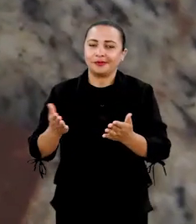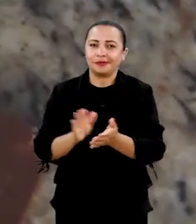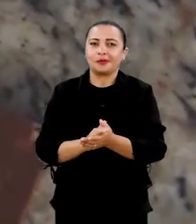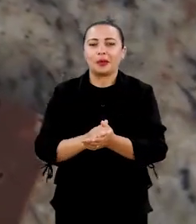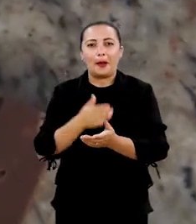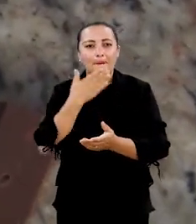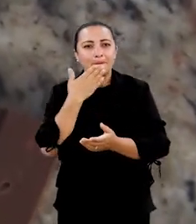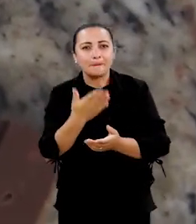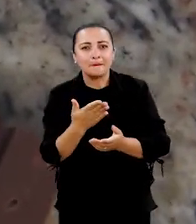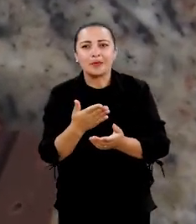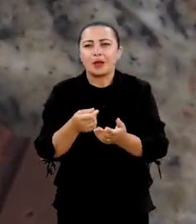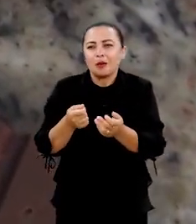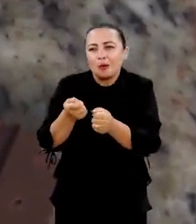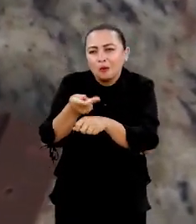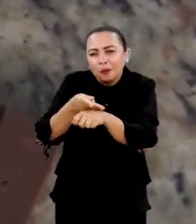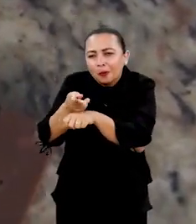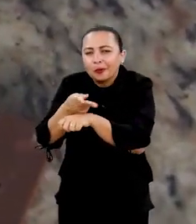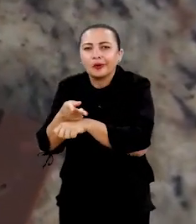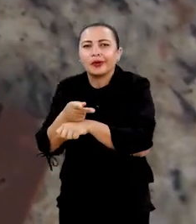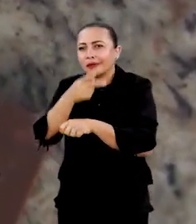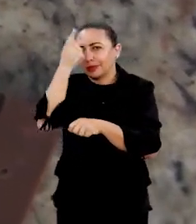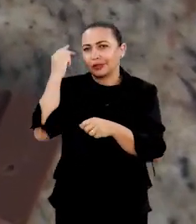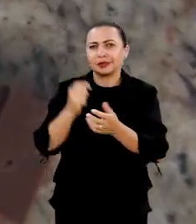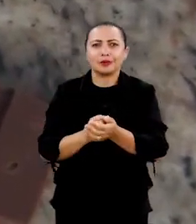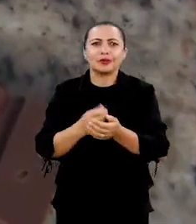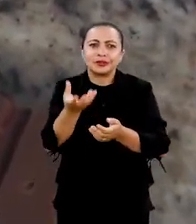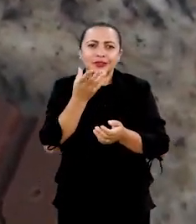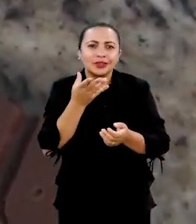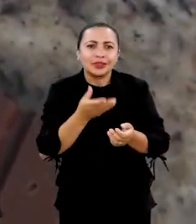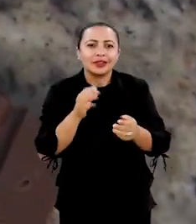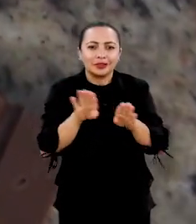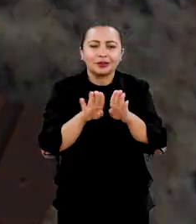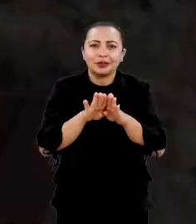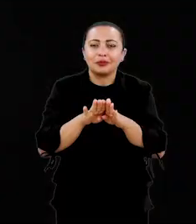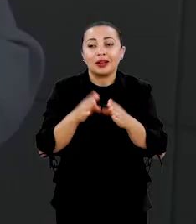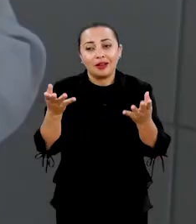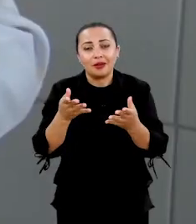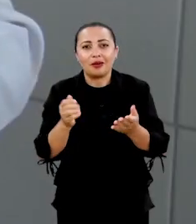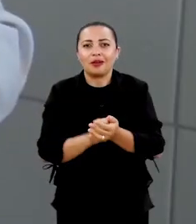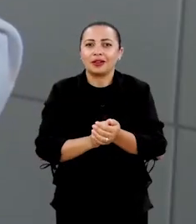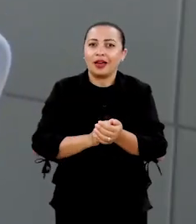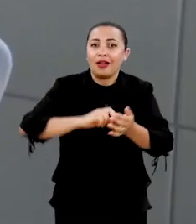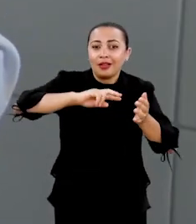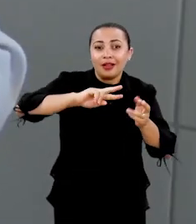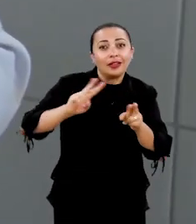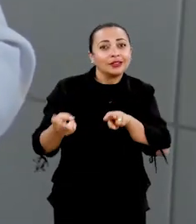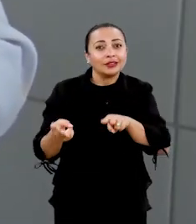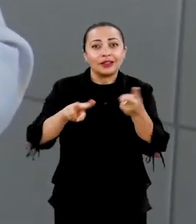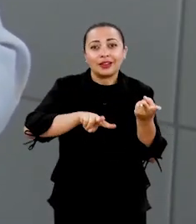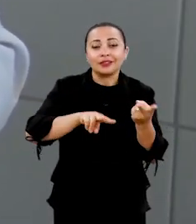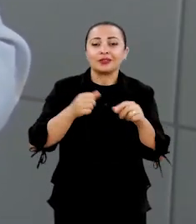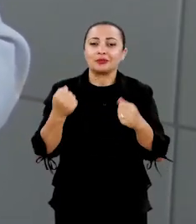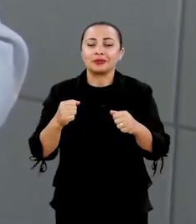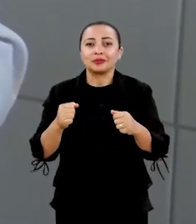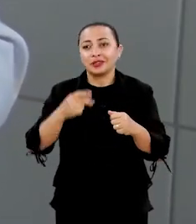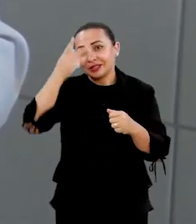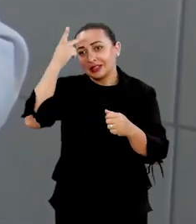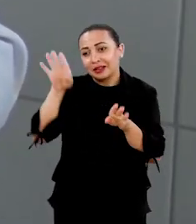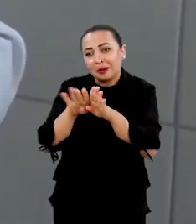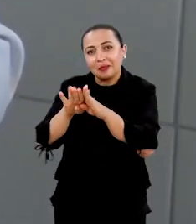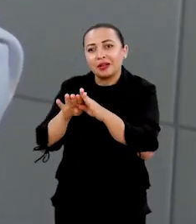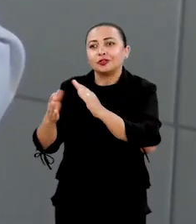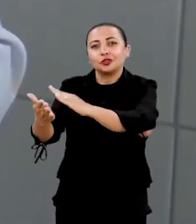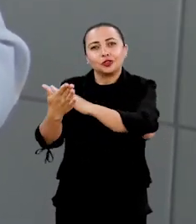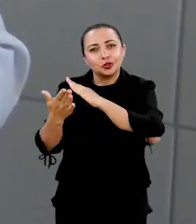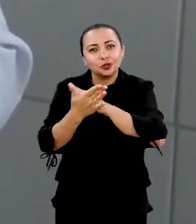o próximo passo, e por isso que eu fiz um apelo de buscar investidores, ou chocolateiros que queiram, a gente precisa agora é transferência. E para ter transferência,